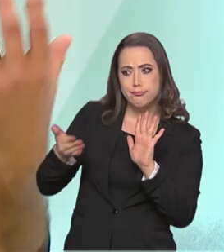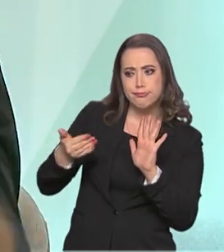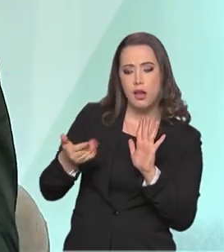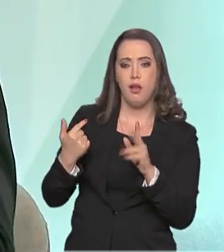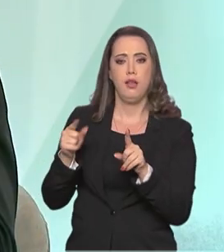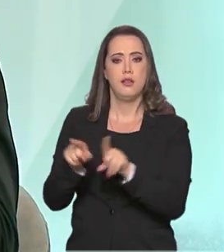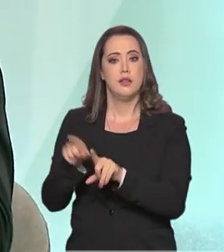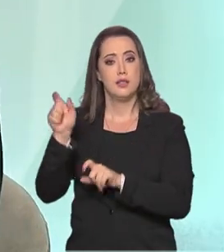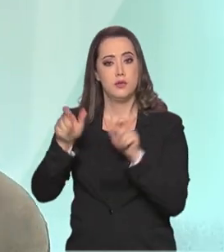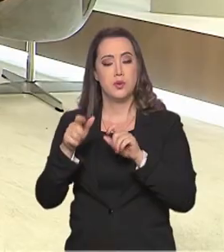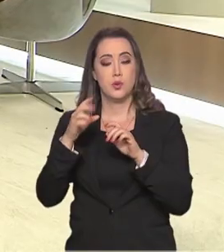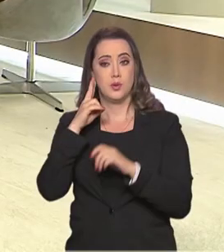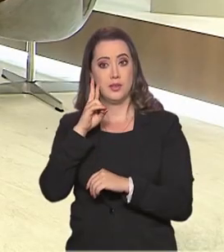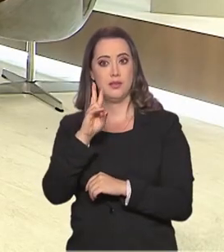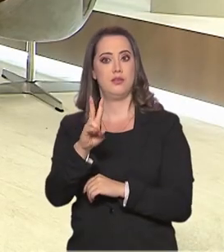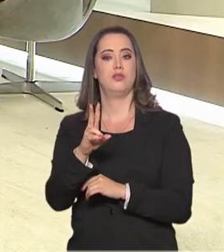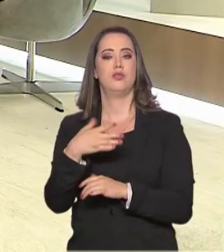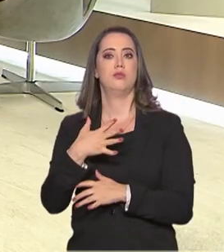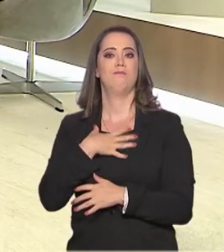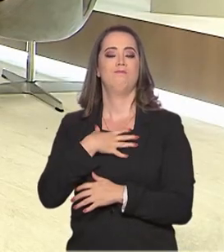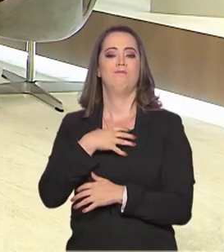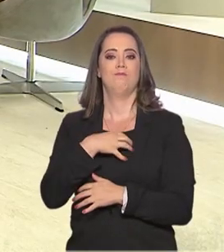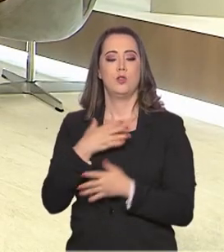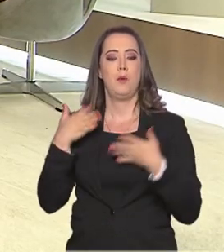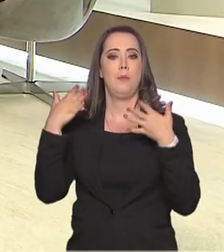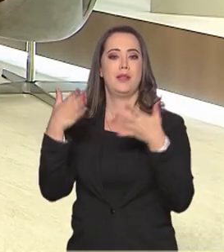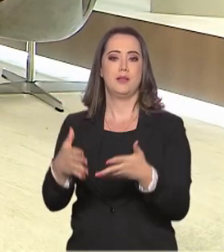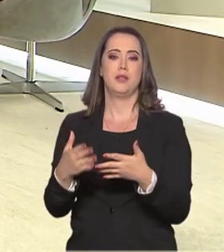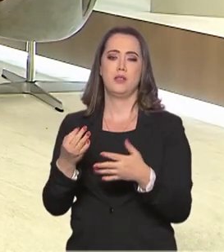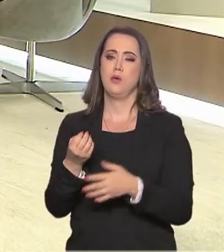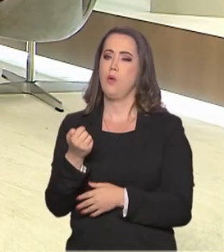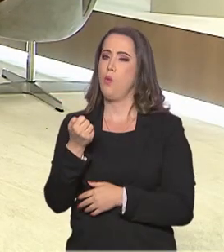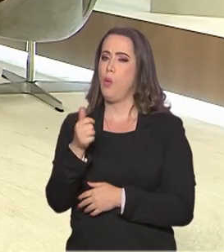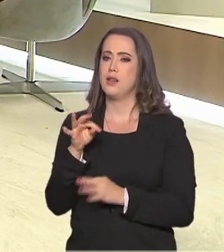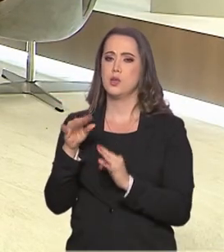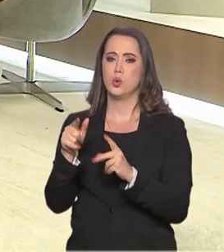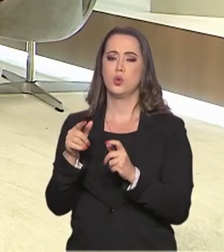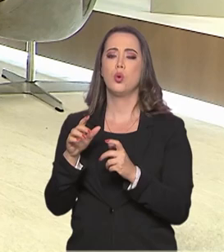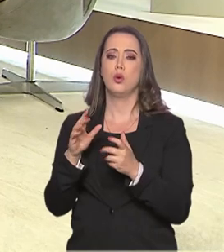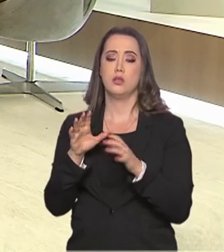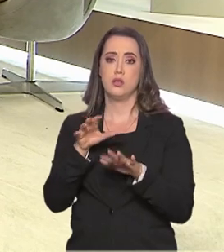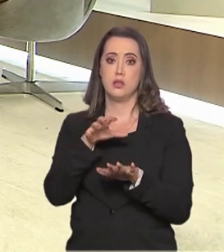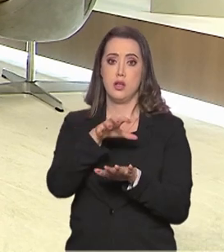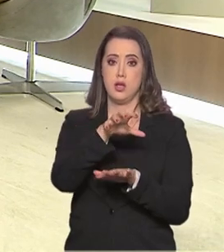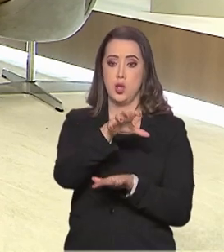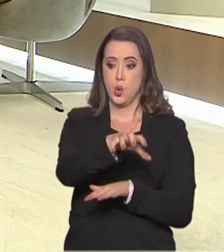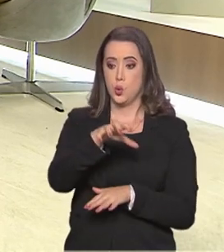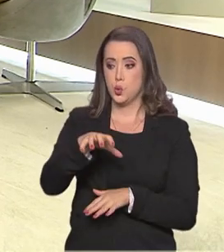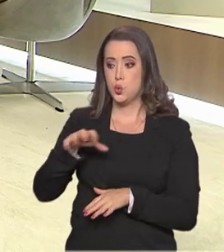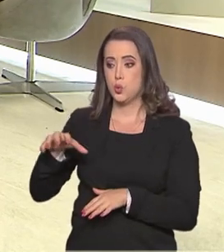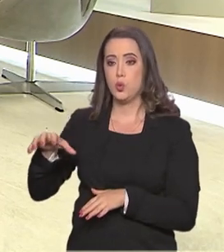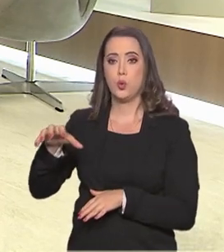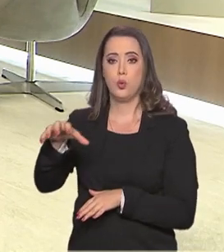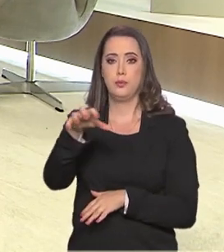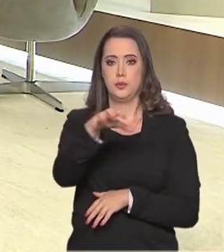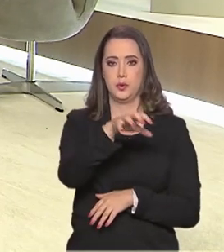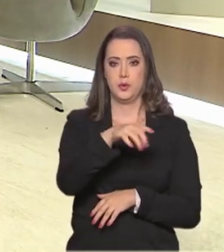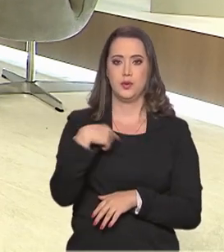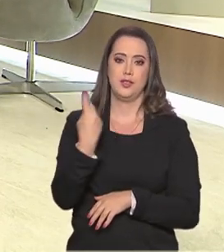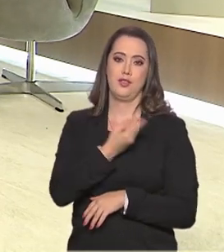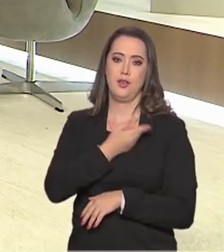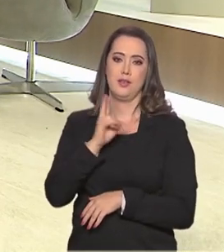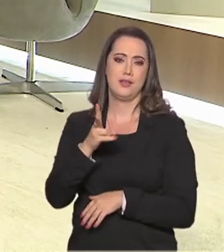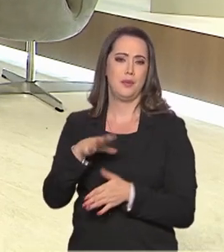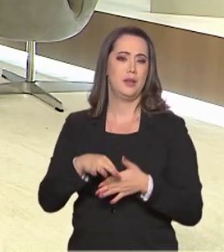a questão do público e também da participação. A gente tem participação em quase todas as modalidades e nós somos protagonistas em quase